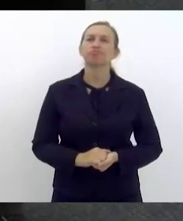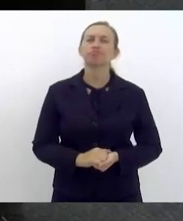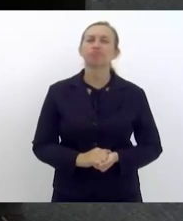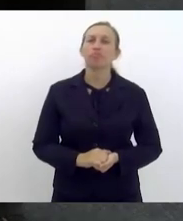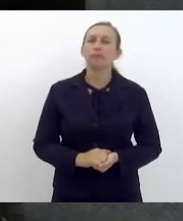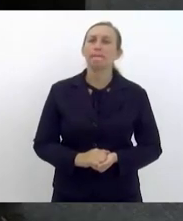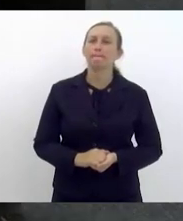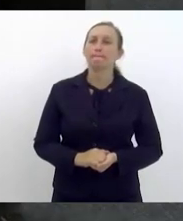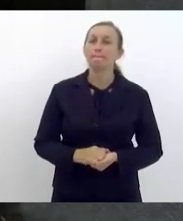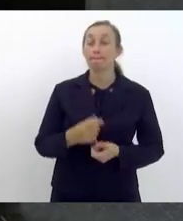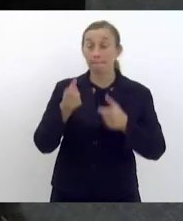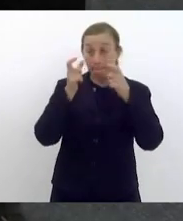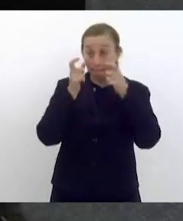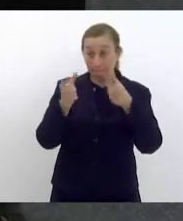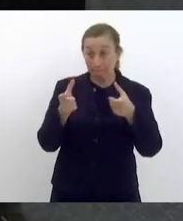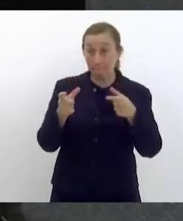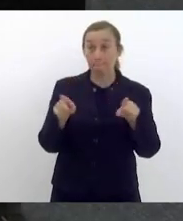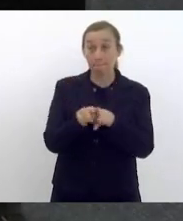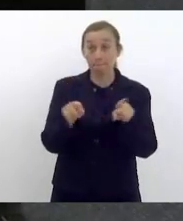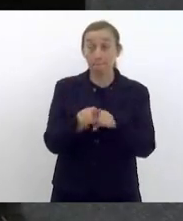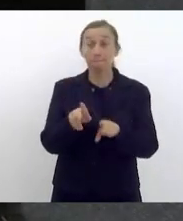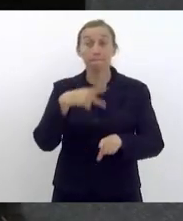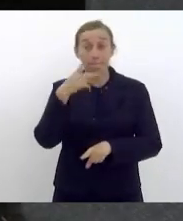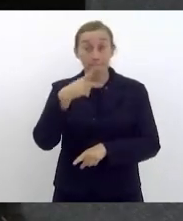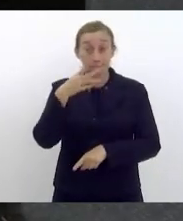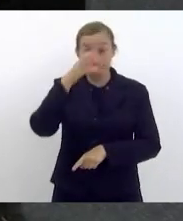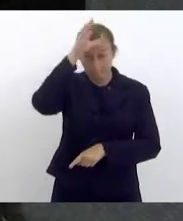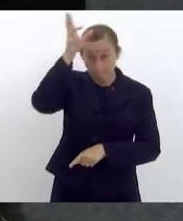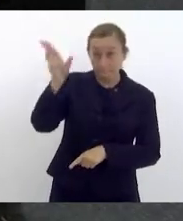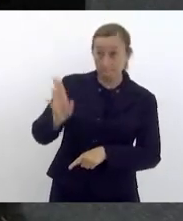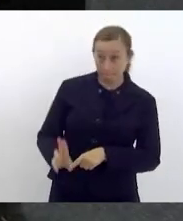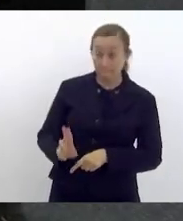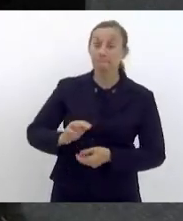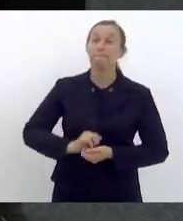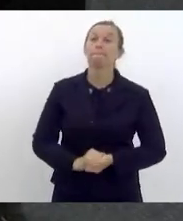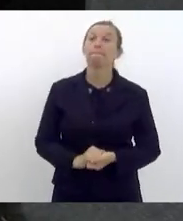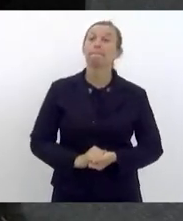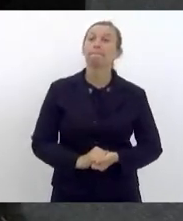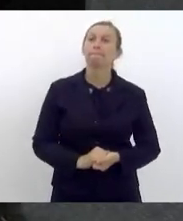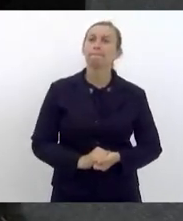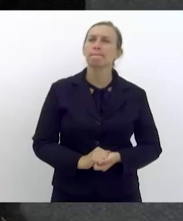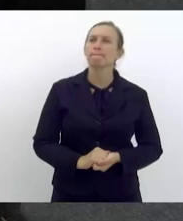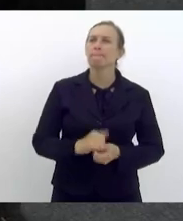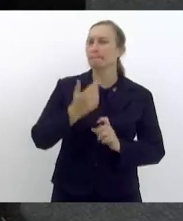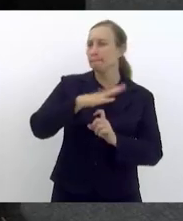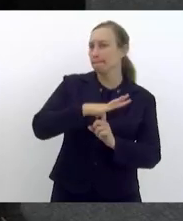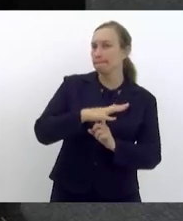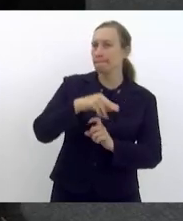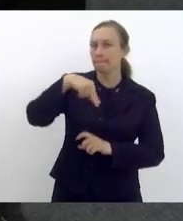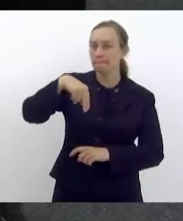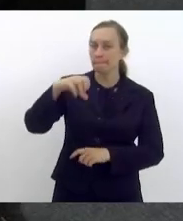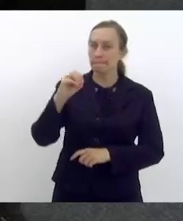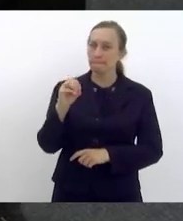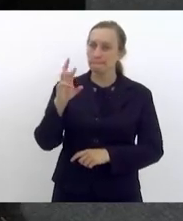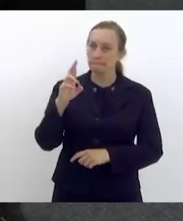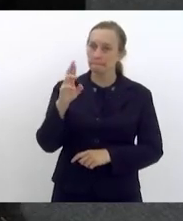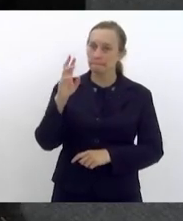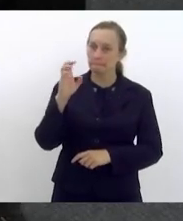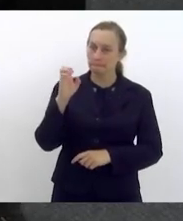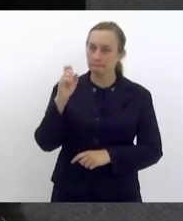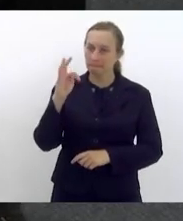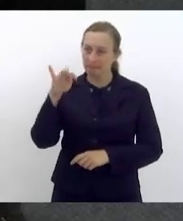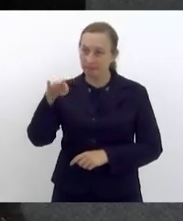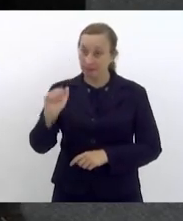e eu estava prestando atenção aqui também na fala da Tia Ju sobre a questão da feira nordestina. Muito importante a gente